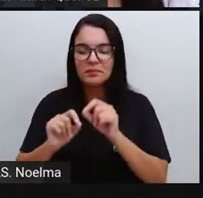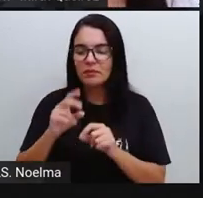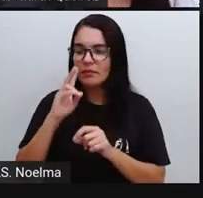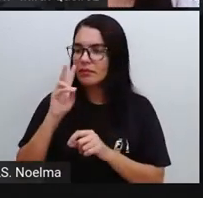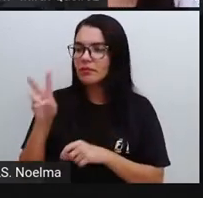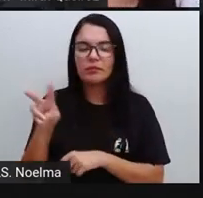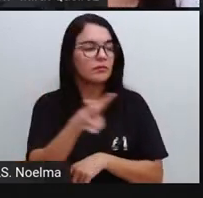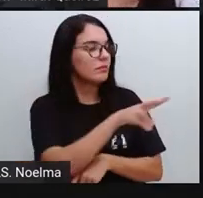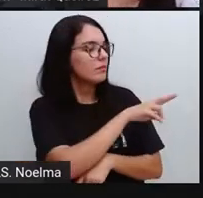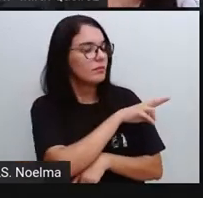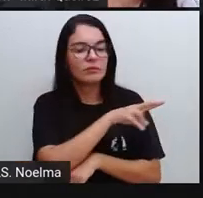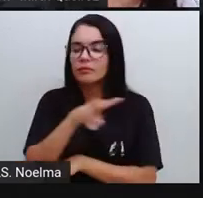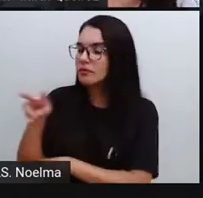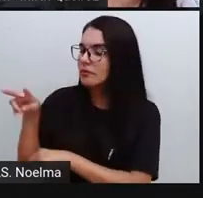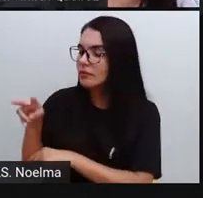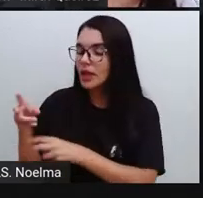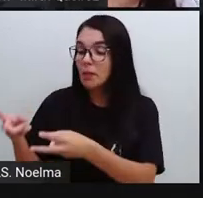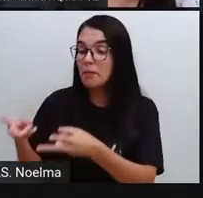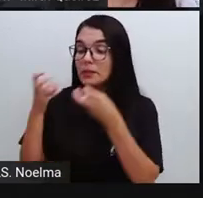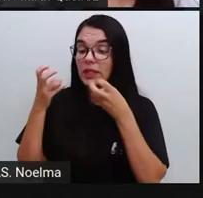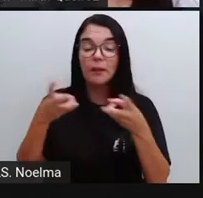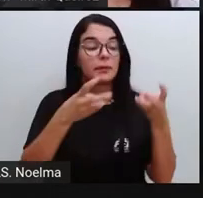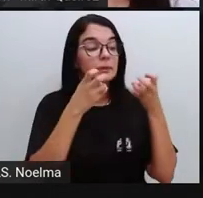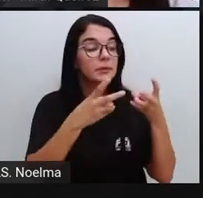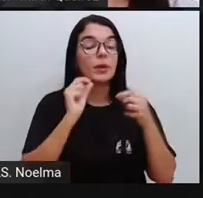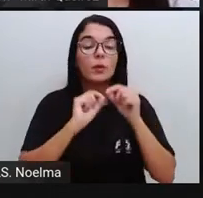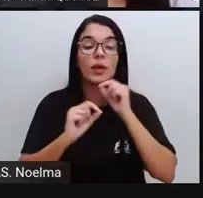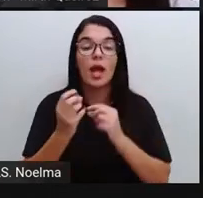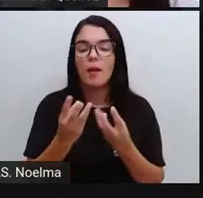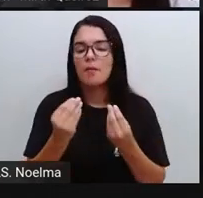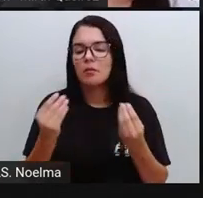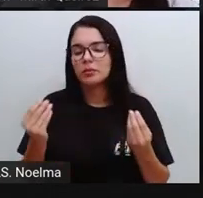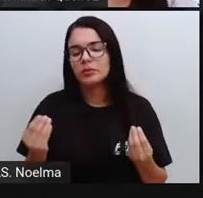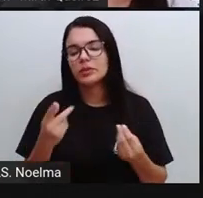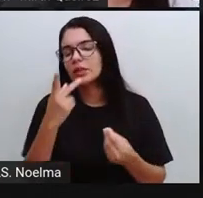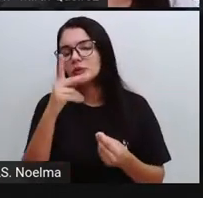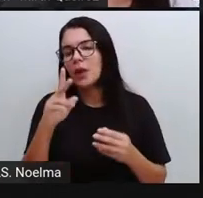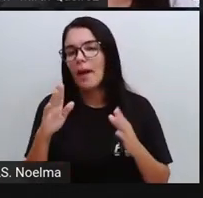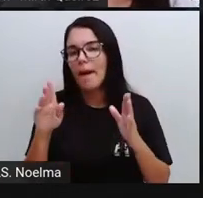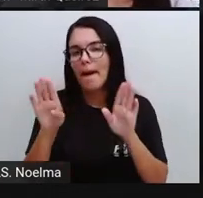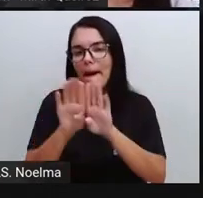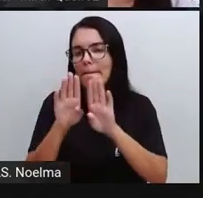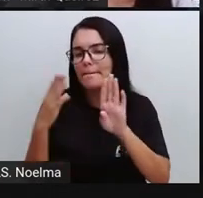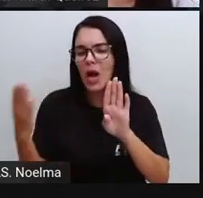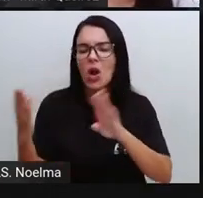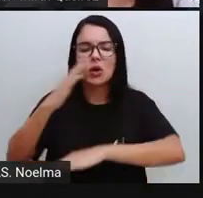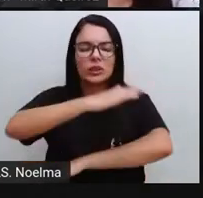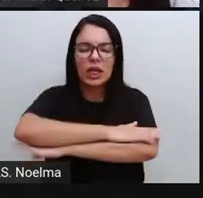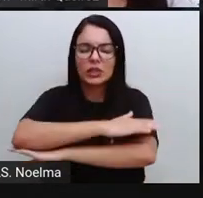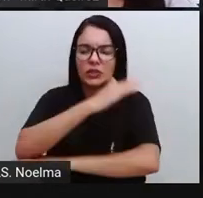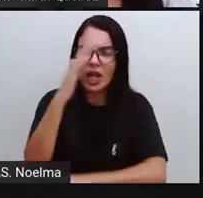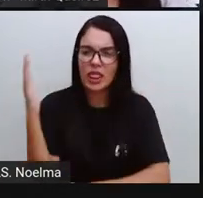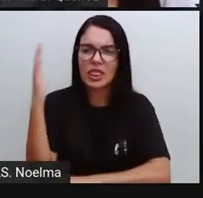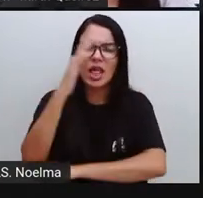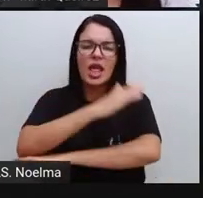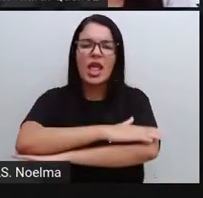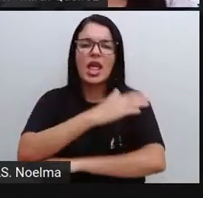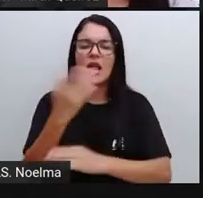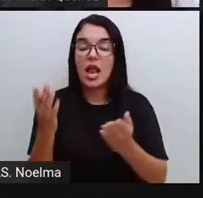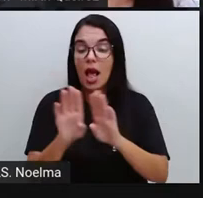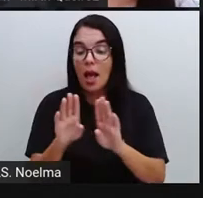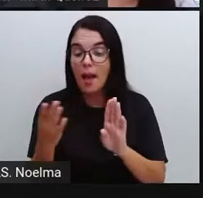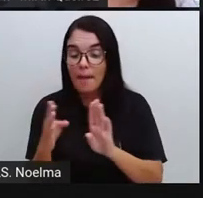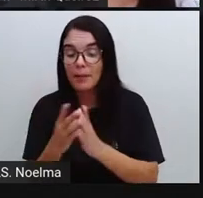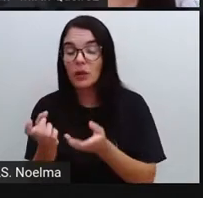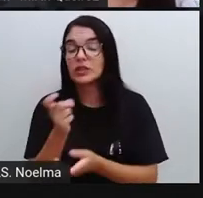volta, nós conseguimos perceber, observar várias formas. A porta da sua casa, a janela da sua casa, a porta do armário, a